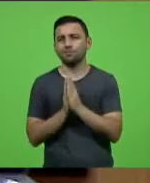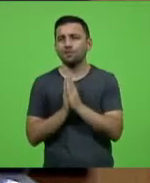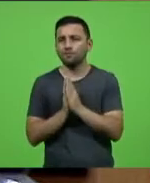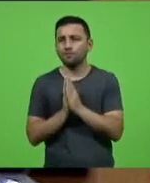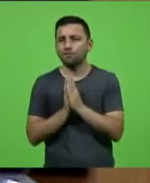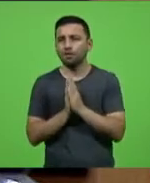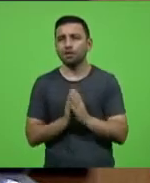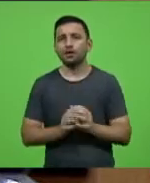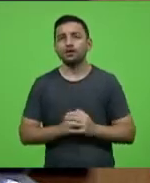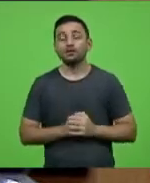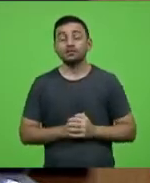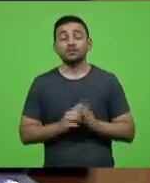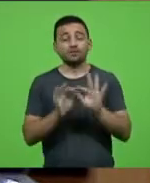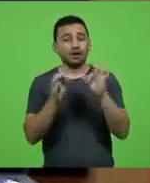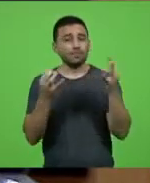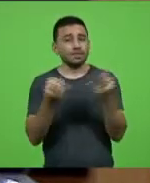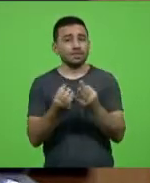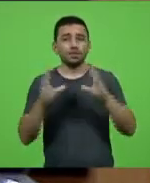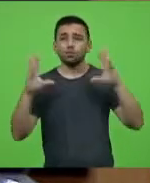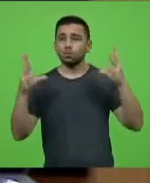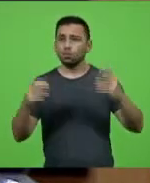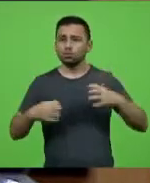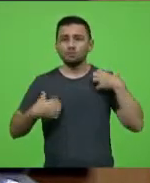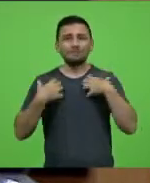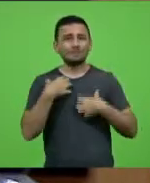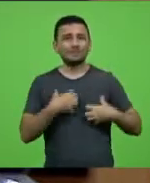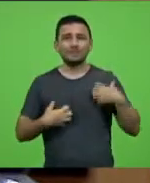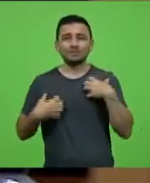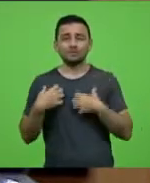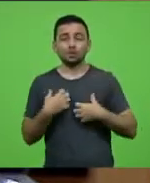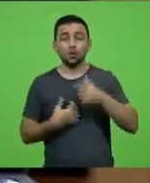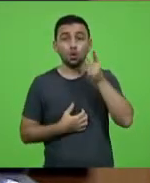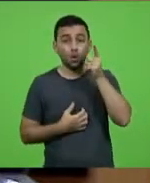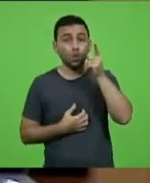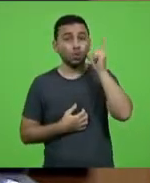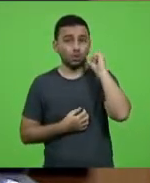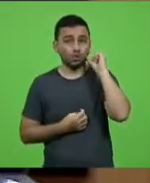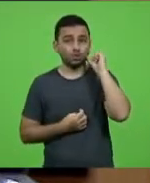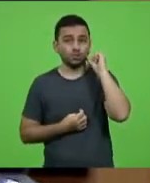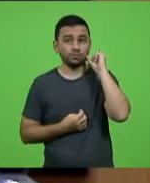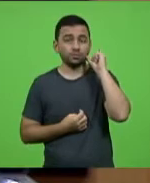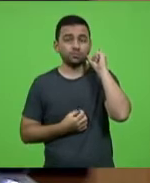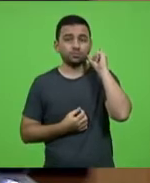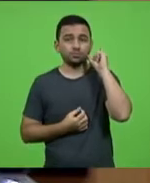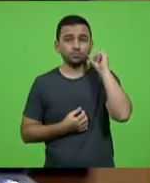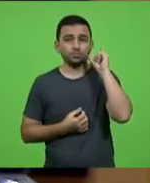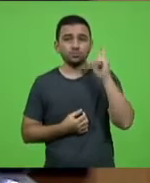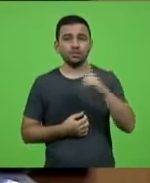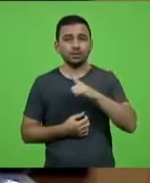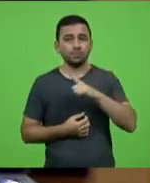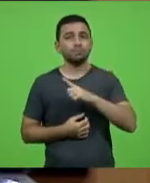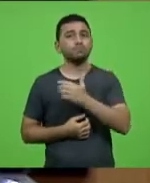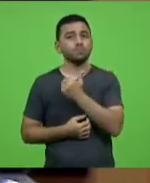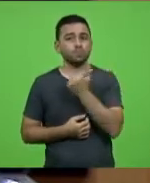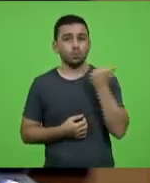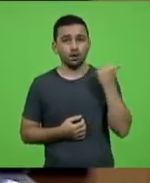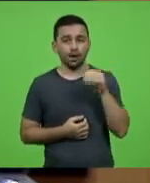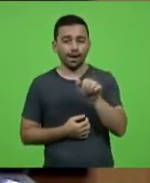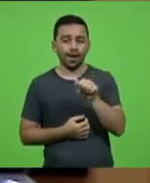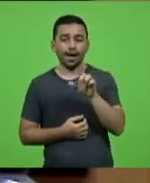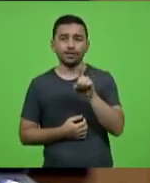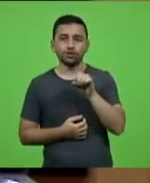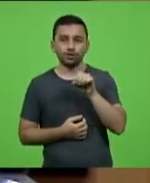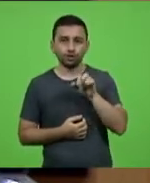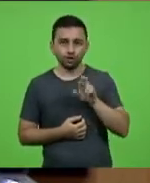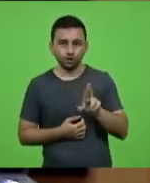famílias inteiras estão passando por isso. Ontem, nós tivemos o falecimento do Adir Boing,